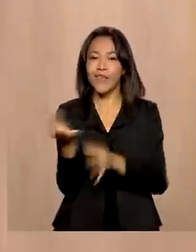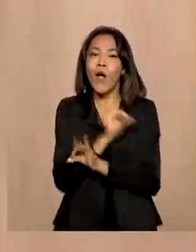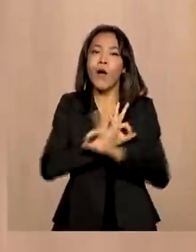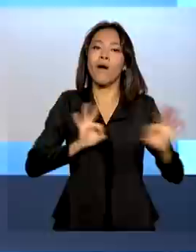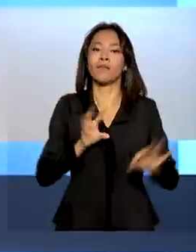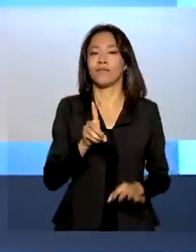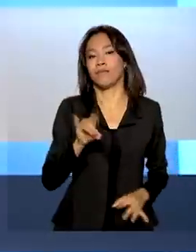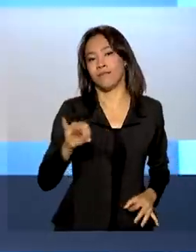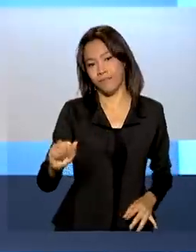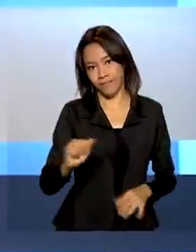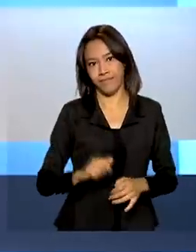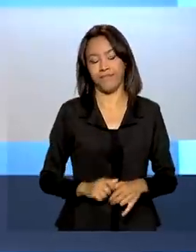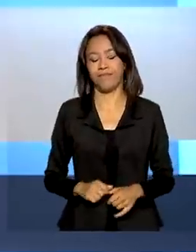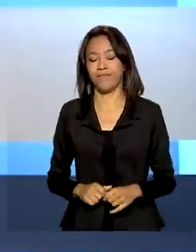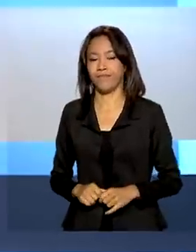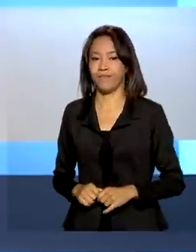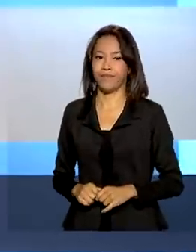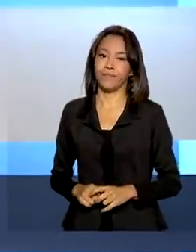ótimo dia.